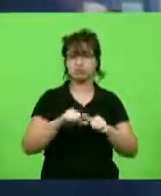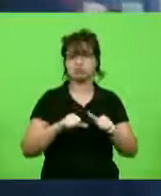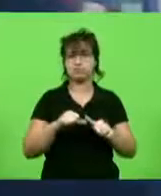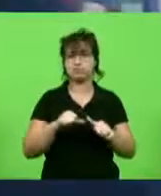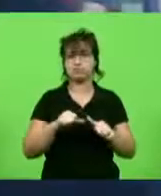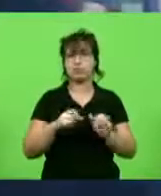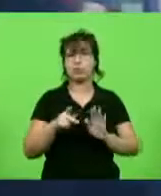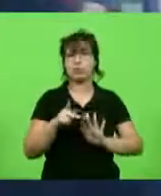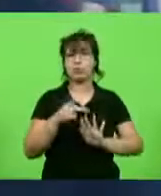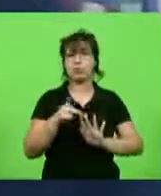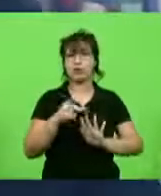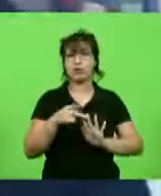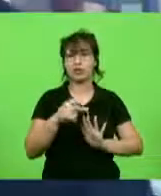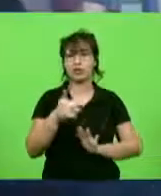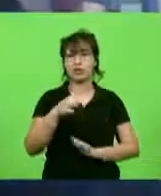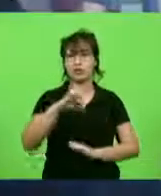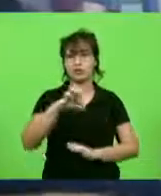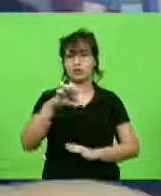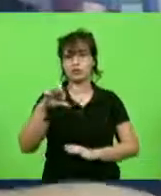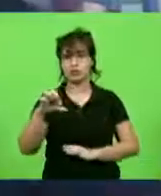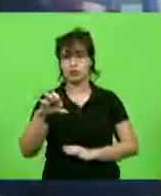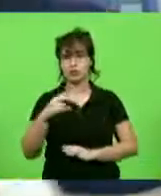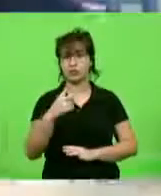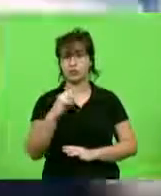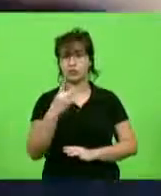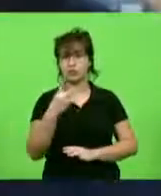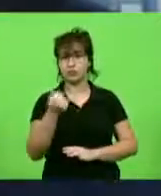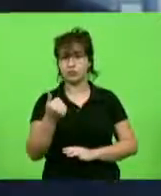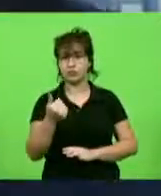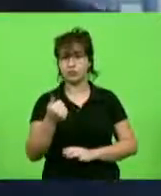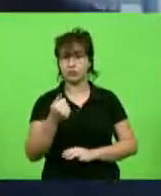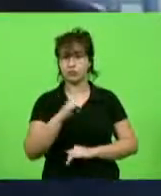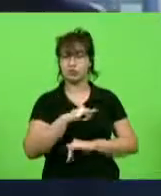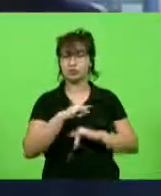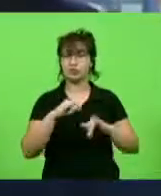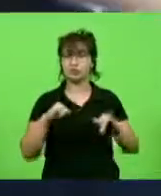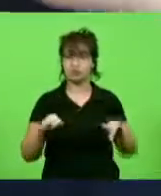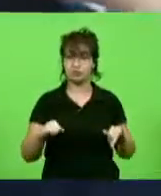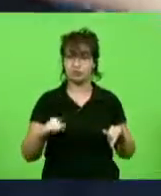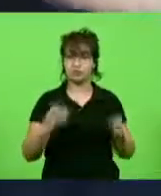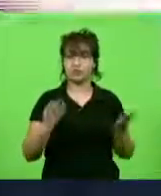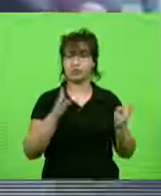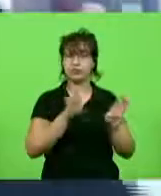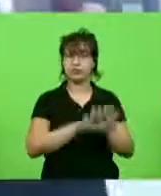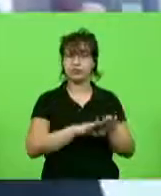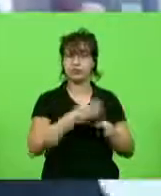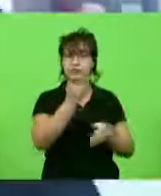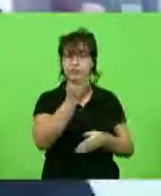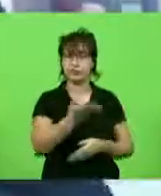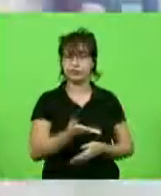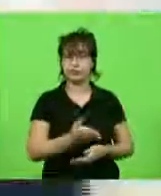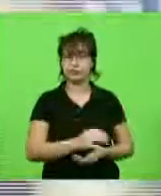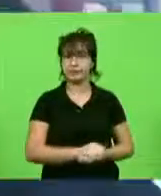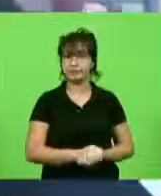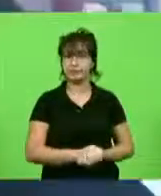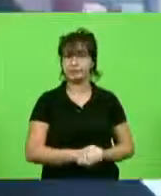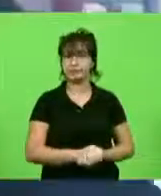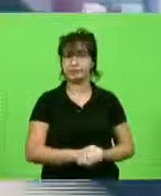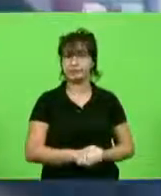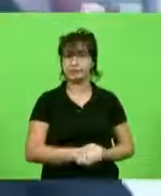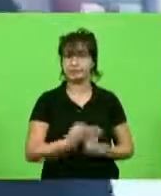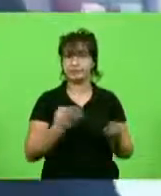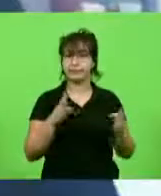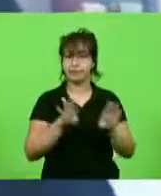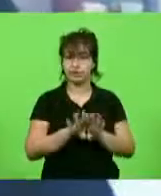de 26 de fevereiro de 2021, foi determinado o fechamento do centro, pasme, senhores. No momento que